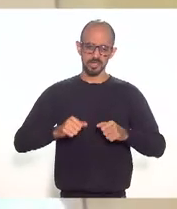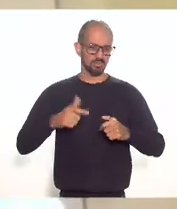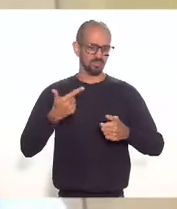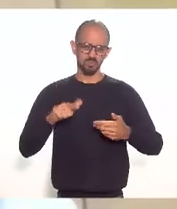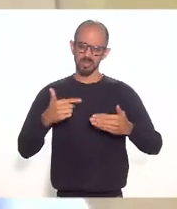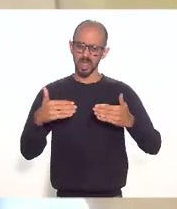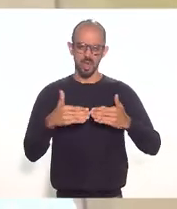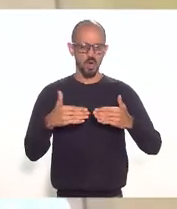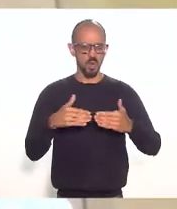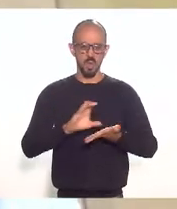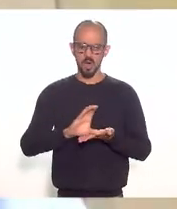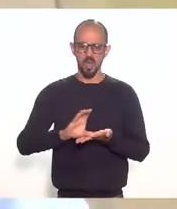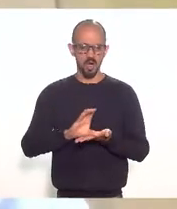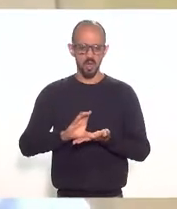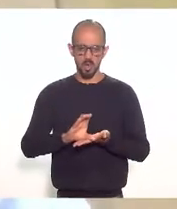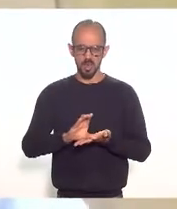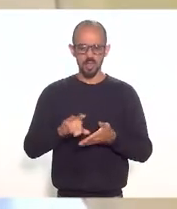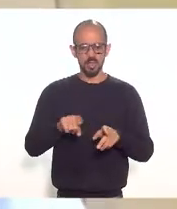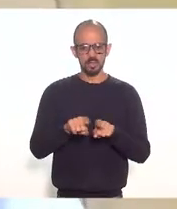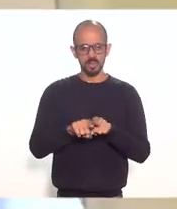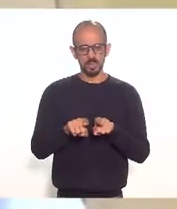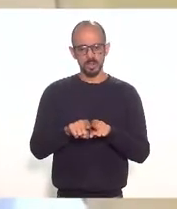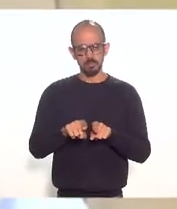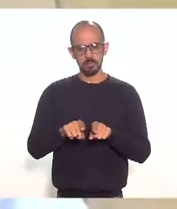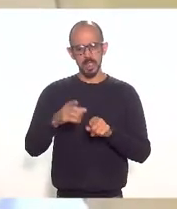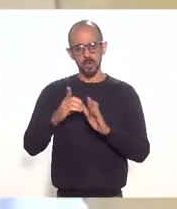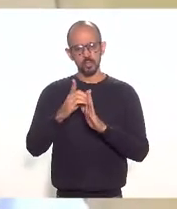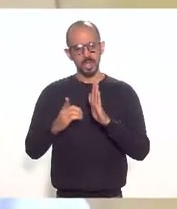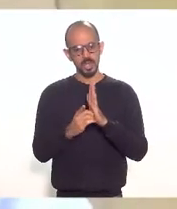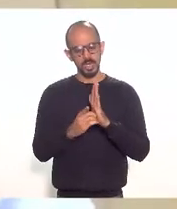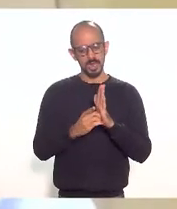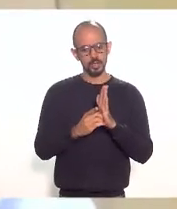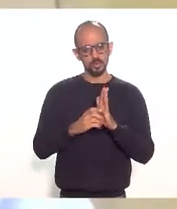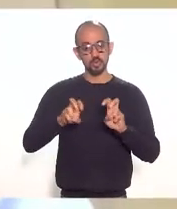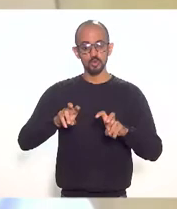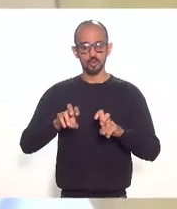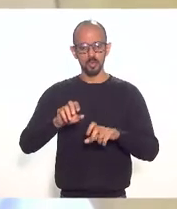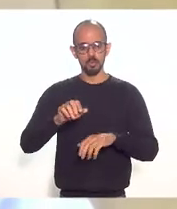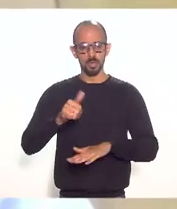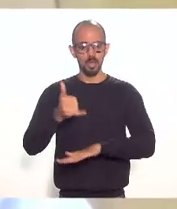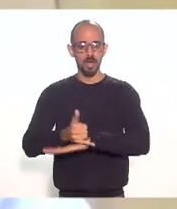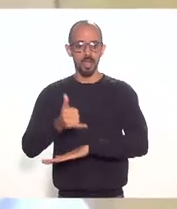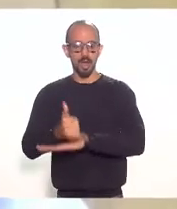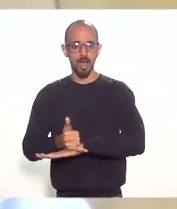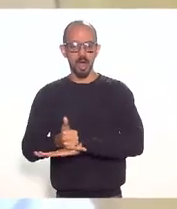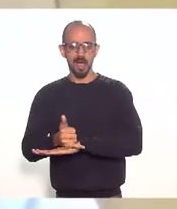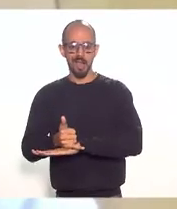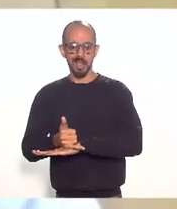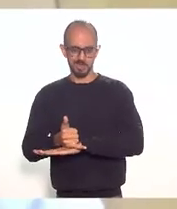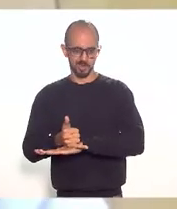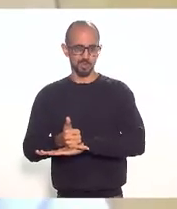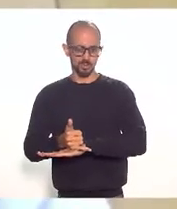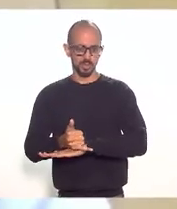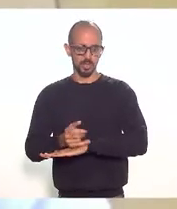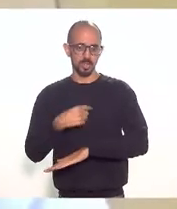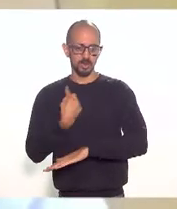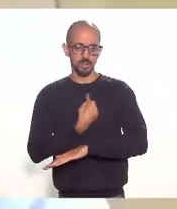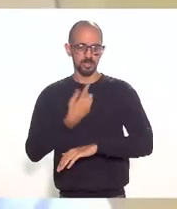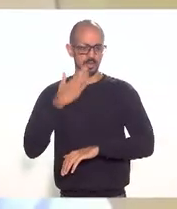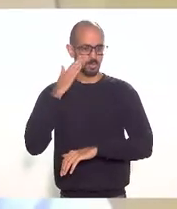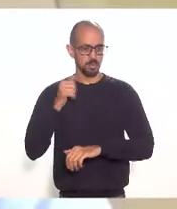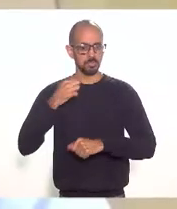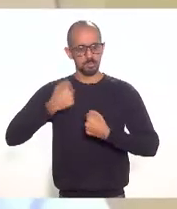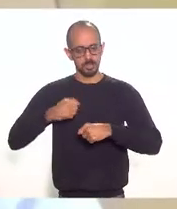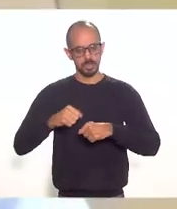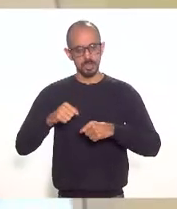governo tinha feito sobre a cadeia do aço, do beneficiamento de aço, e o entendimento realmente que teria que ser feito pela legislação.